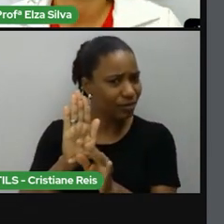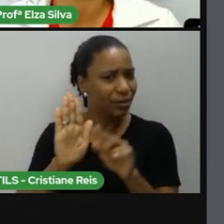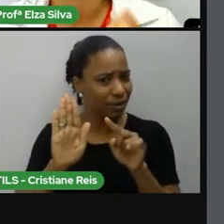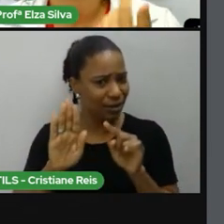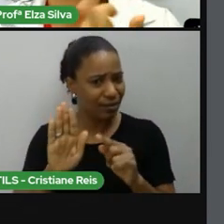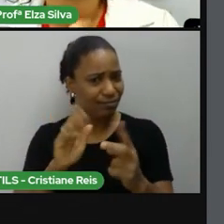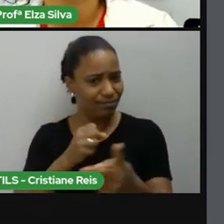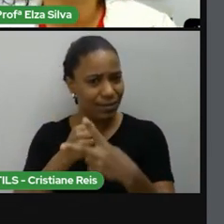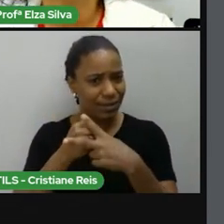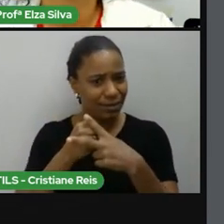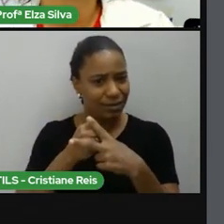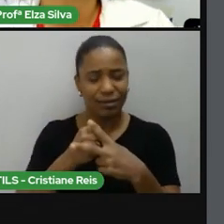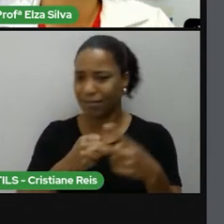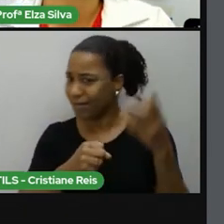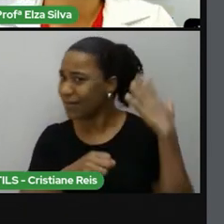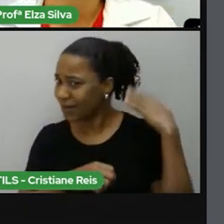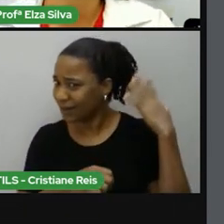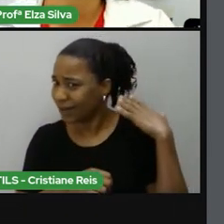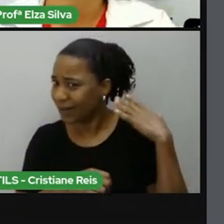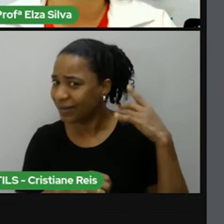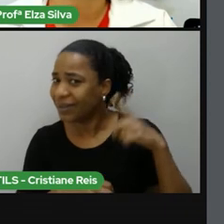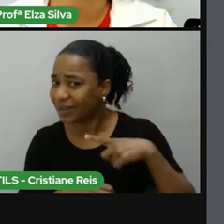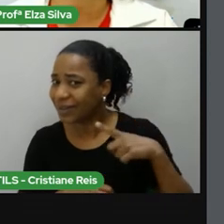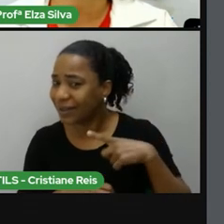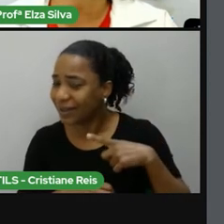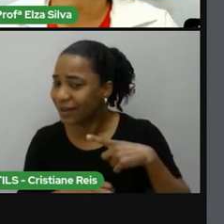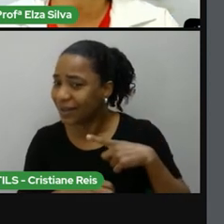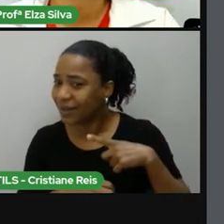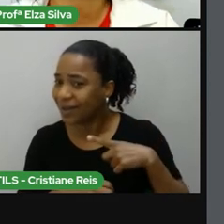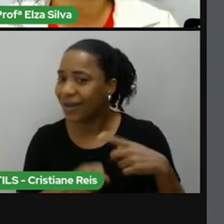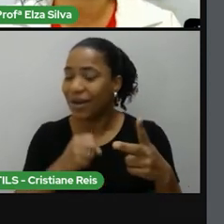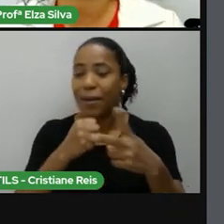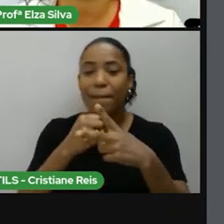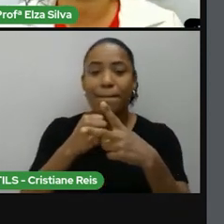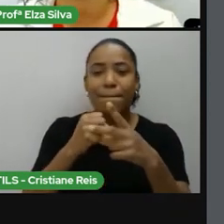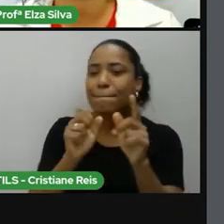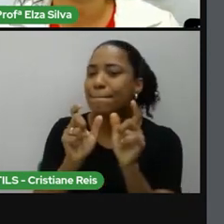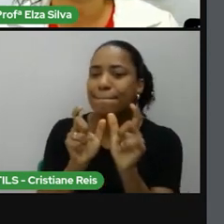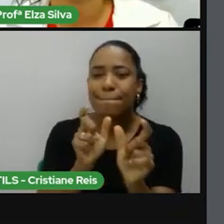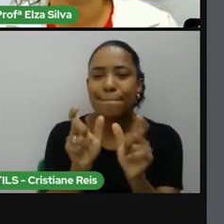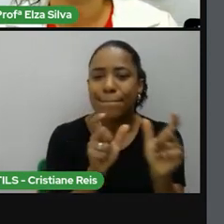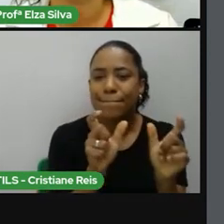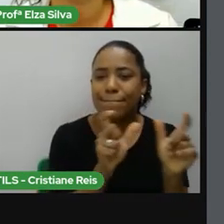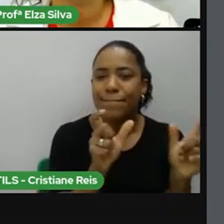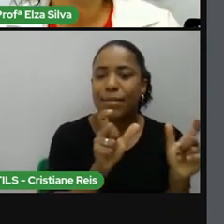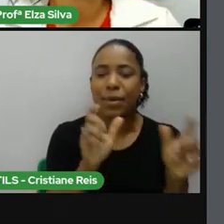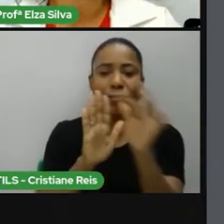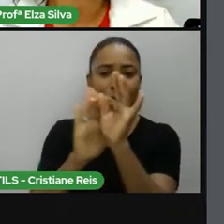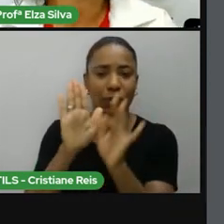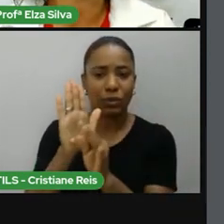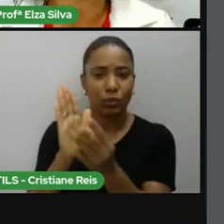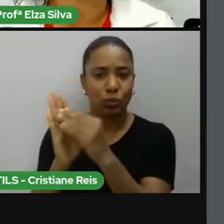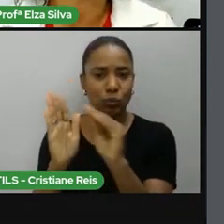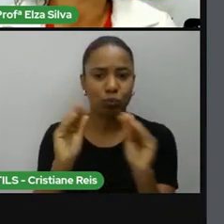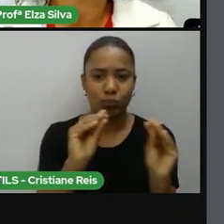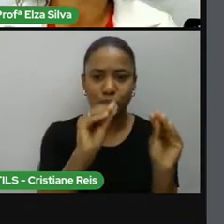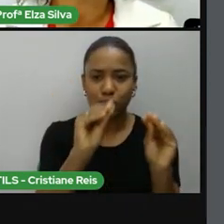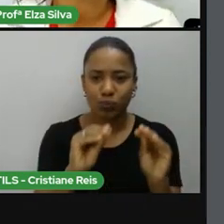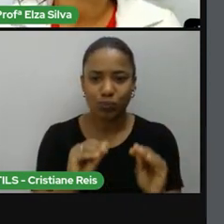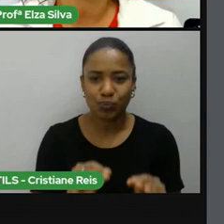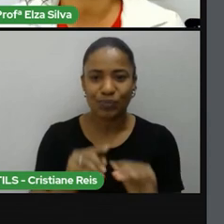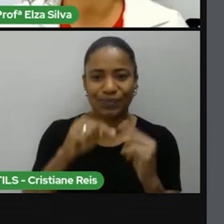Então, você vai agora identificar essas palavras no texto e escrevê-las no seu caderno. E, por fim,